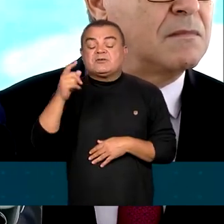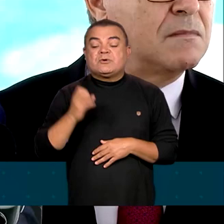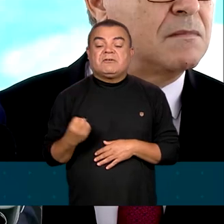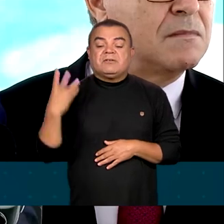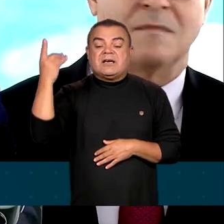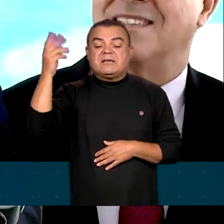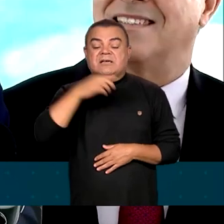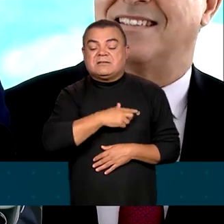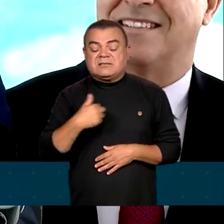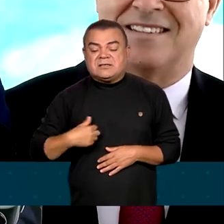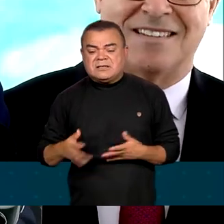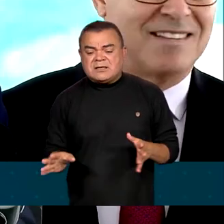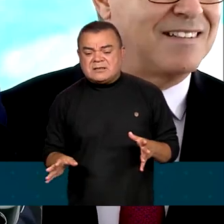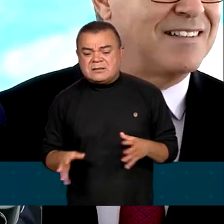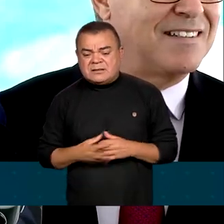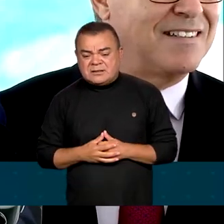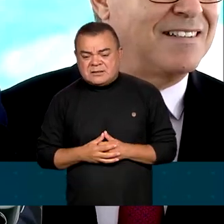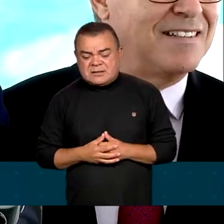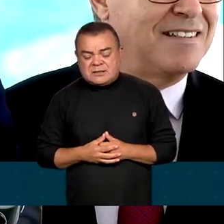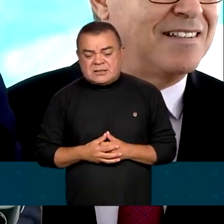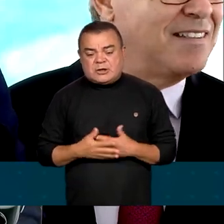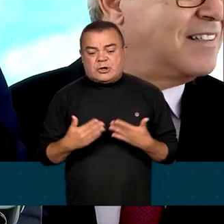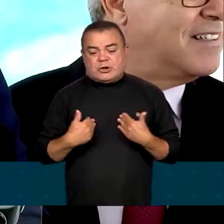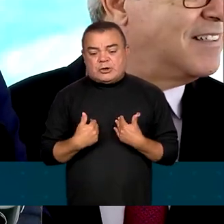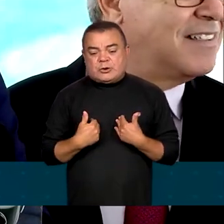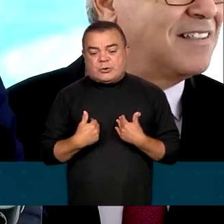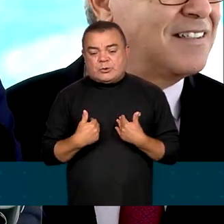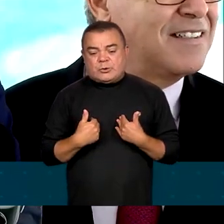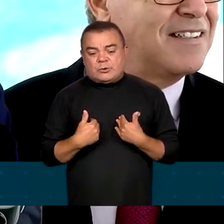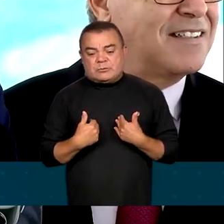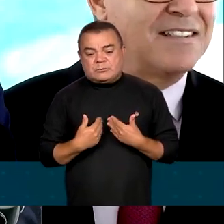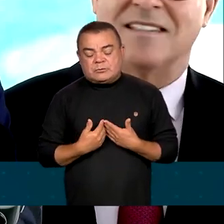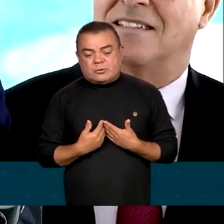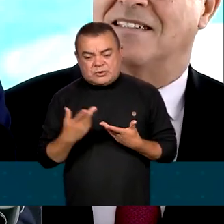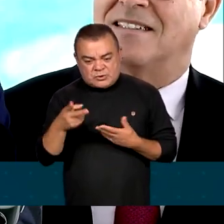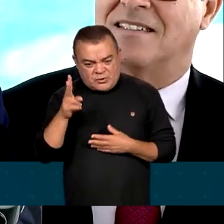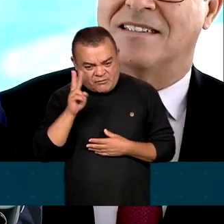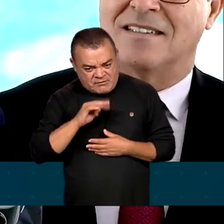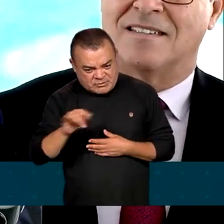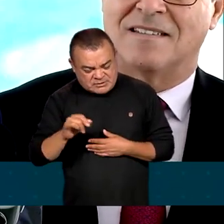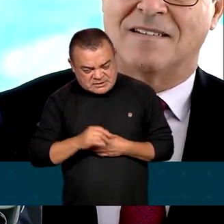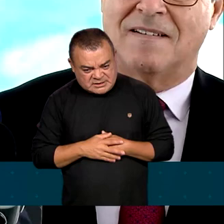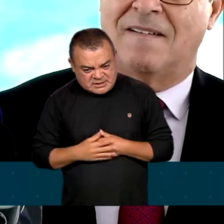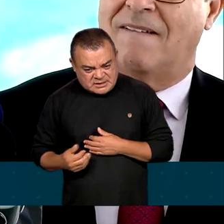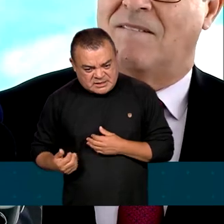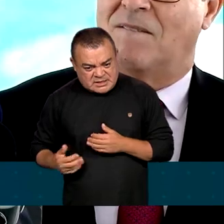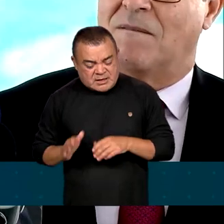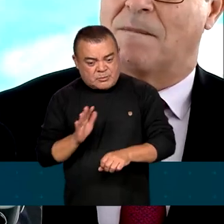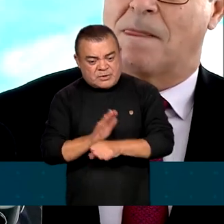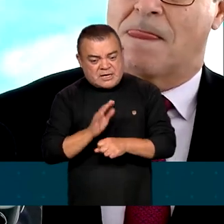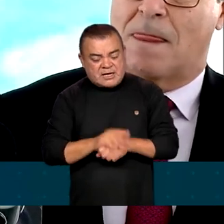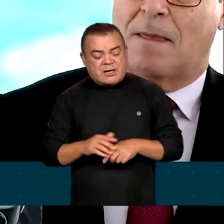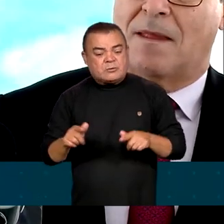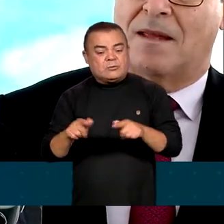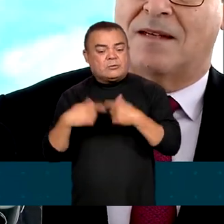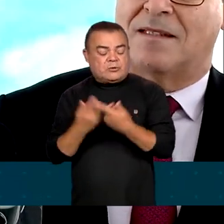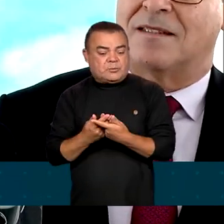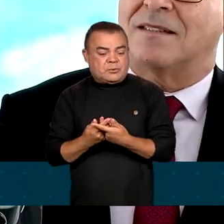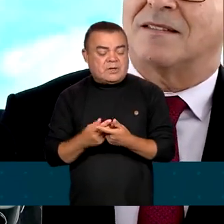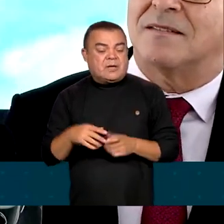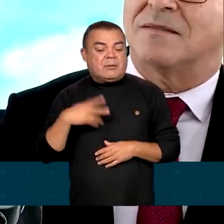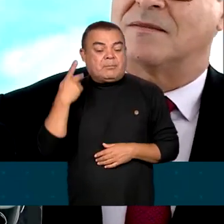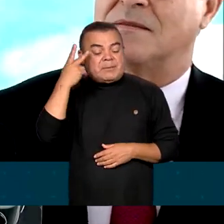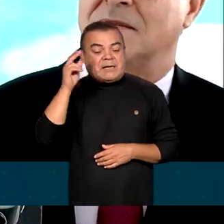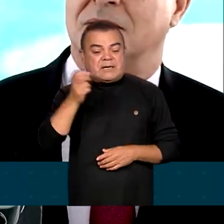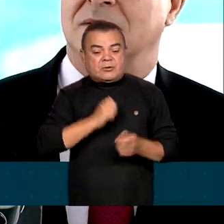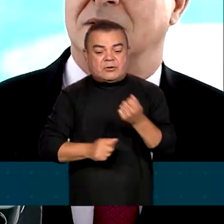botou com o sorriso no bolso, que o senhor disse assim, de que maneira o agro vai conseguir colaborar com esse otimismo do presidente para a economia? Olha, o agro já